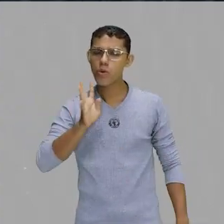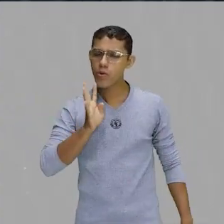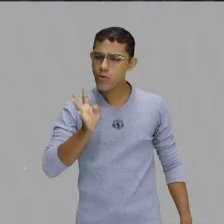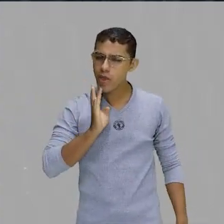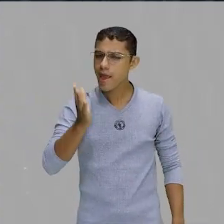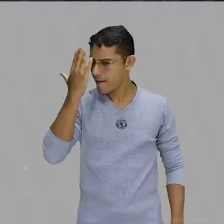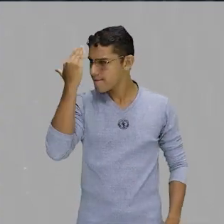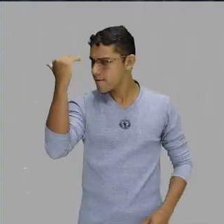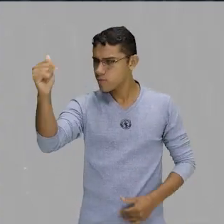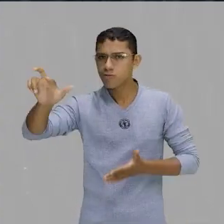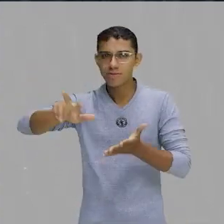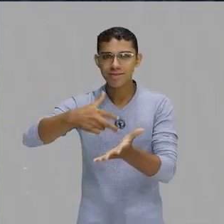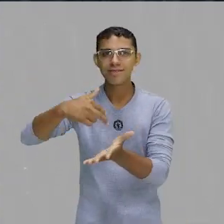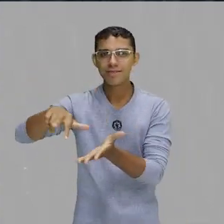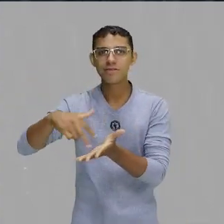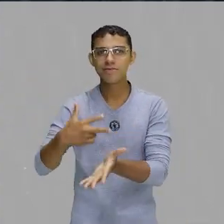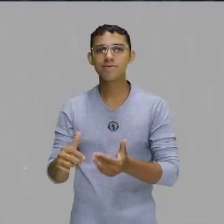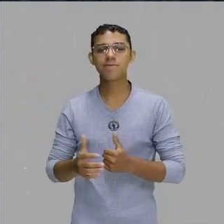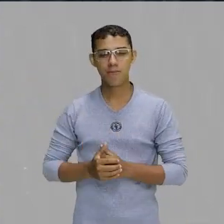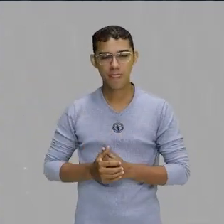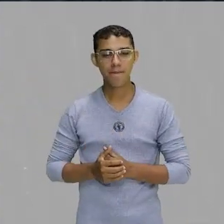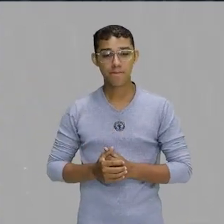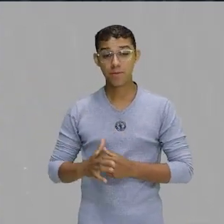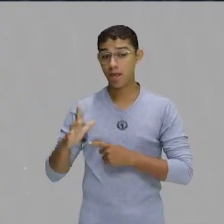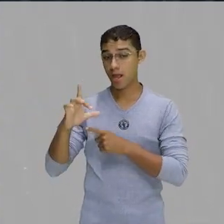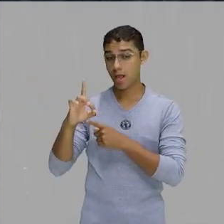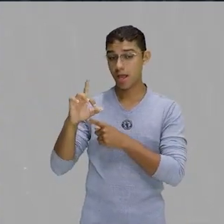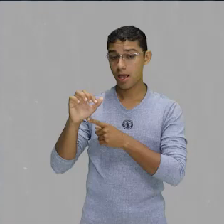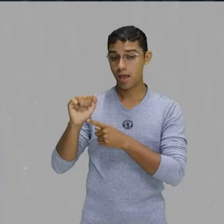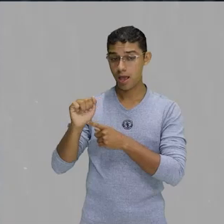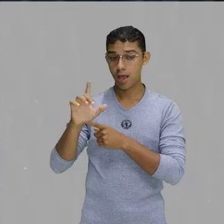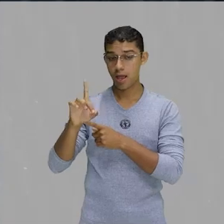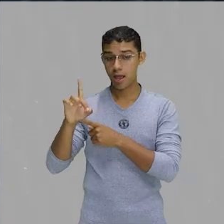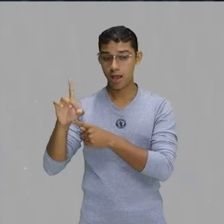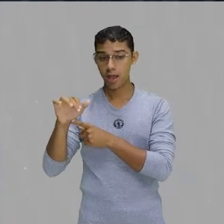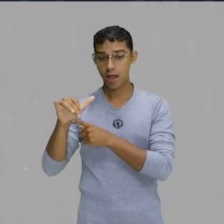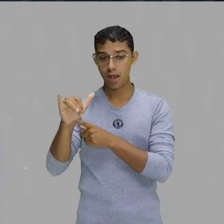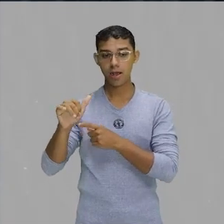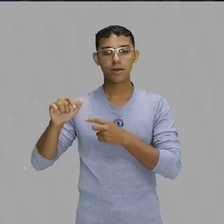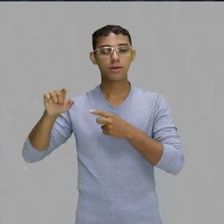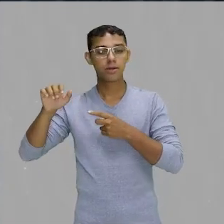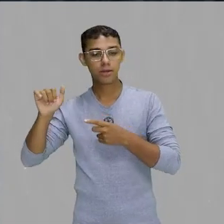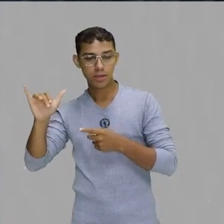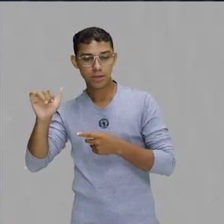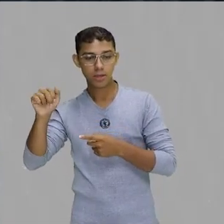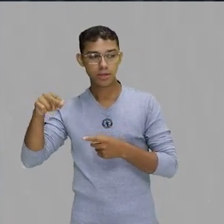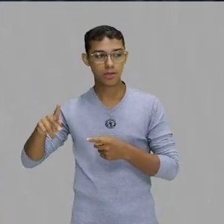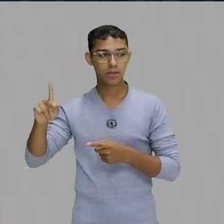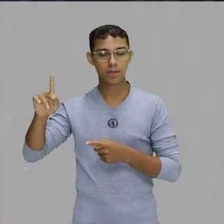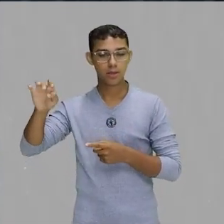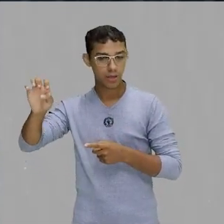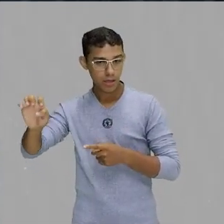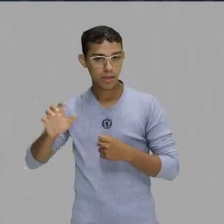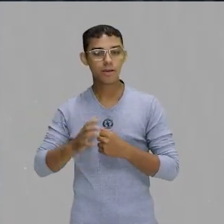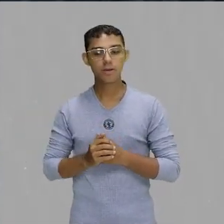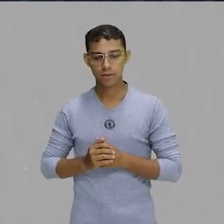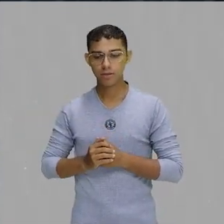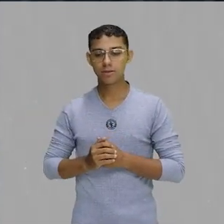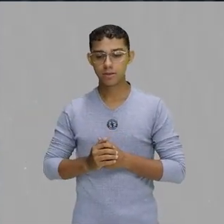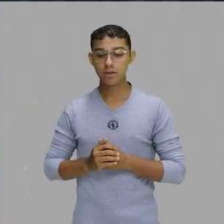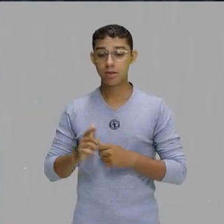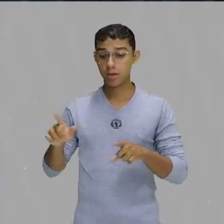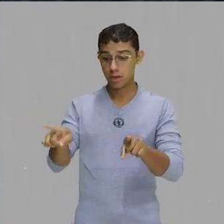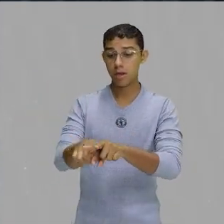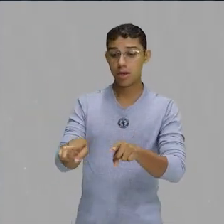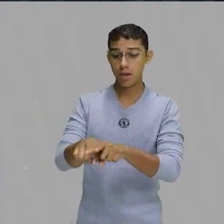ouvindo e dançando bastante, tá? Que é de Dead Yankee, um dos precursores, né? Do ritmo reggaeton, tá? E